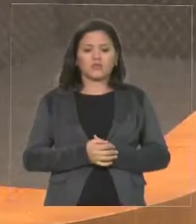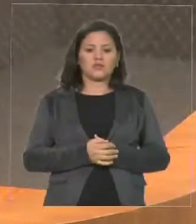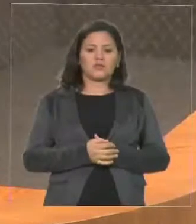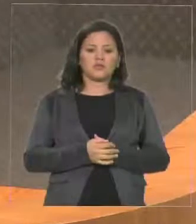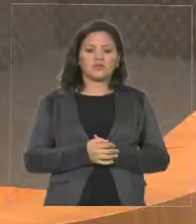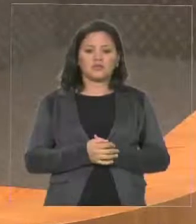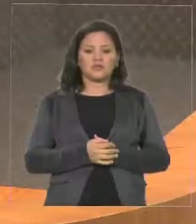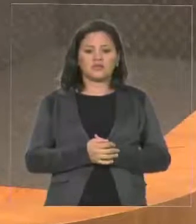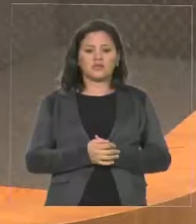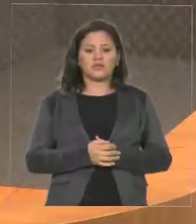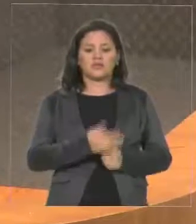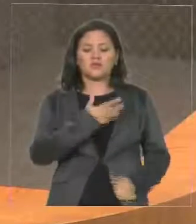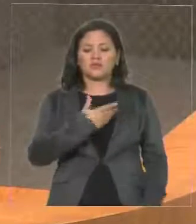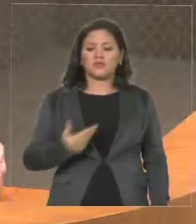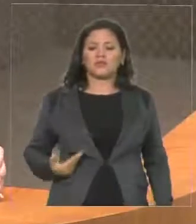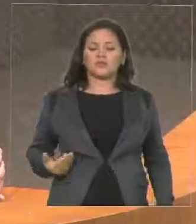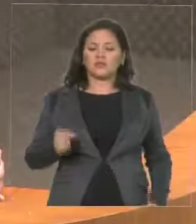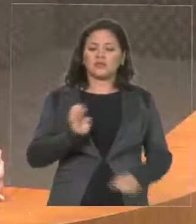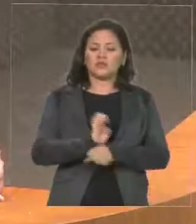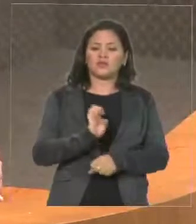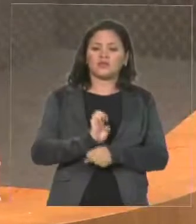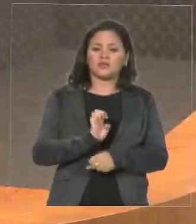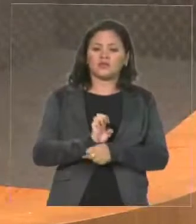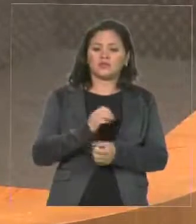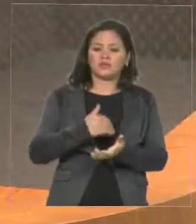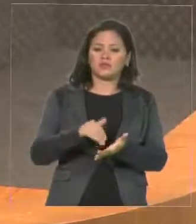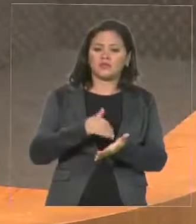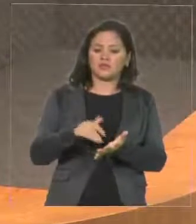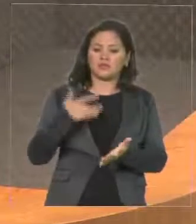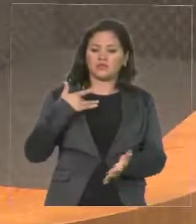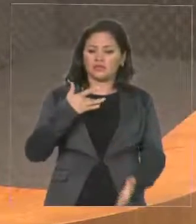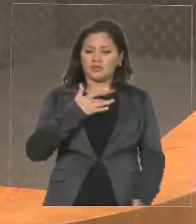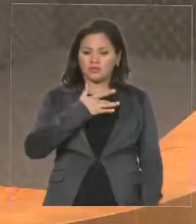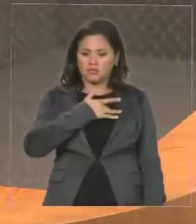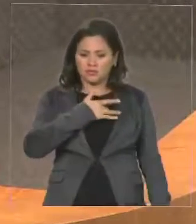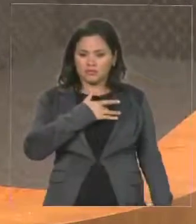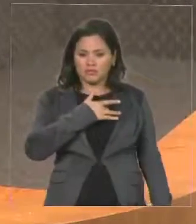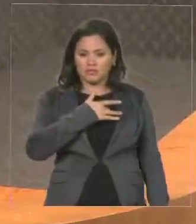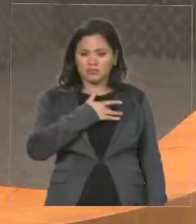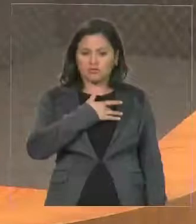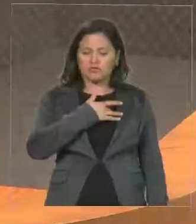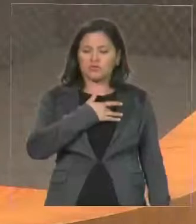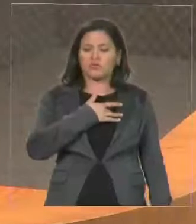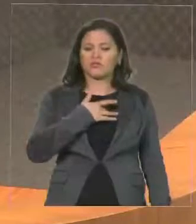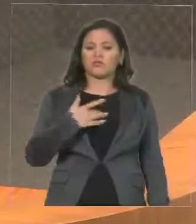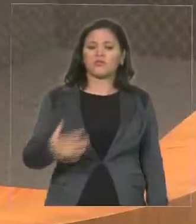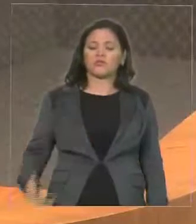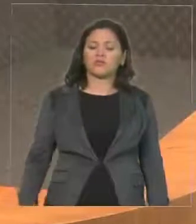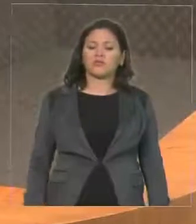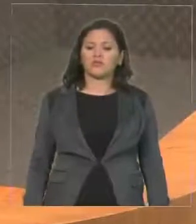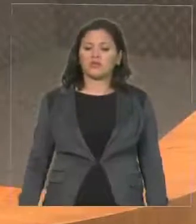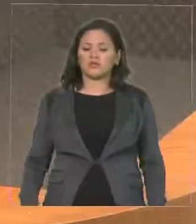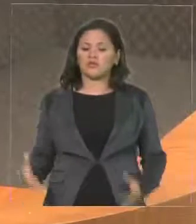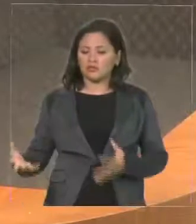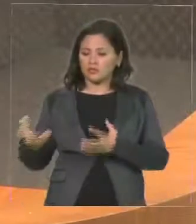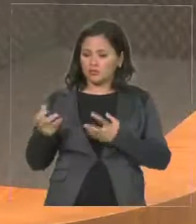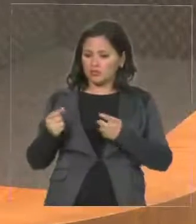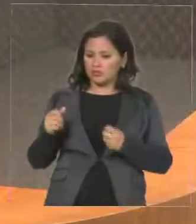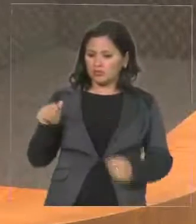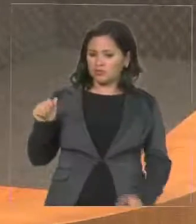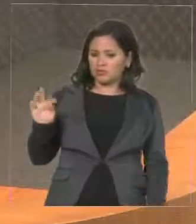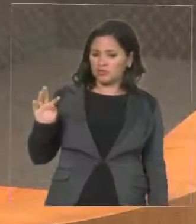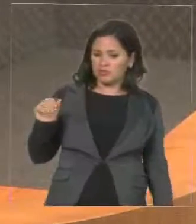O governo do Estado, a Secretaria de Saúde, aderiu à ata desses medicamentos, medicamentos